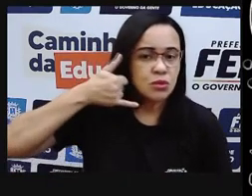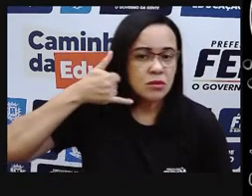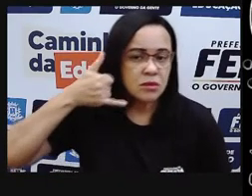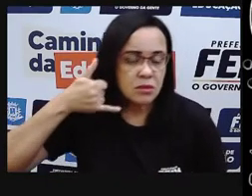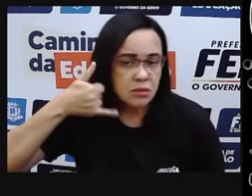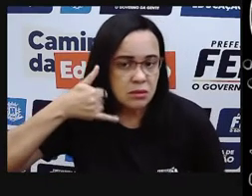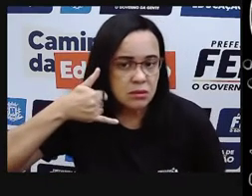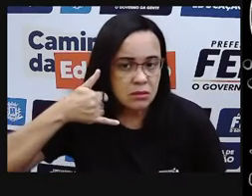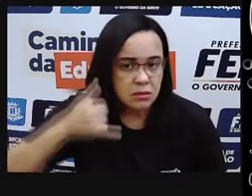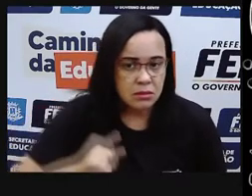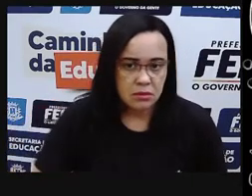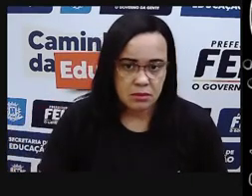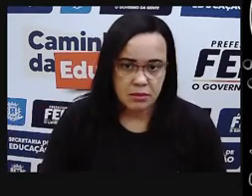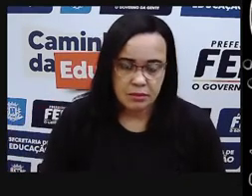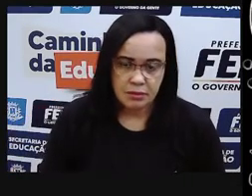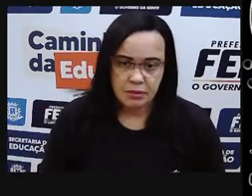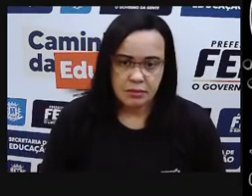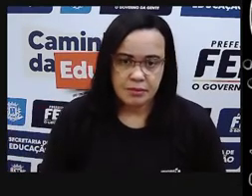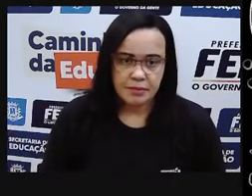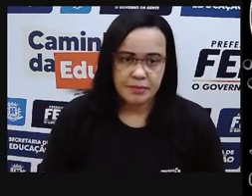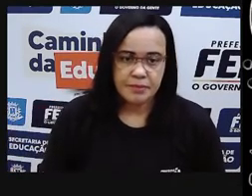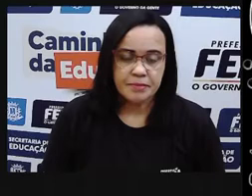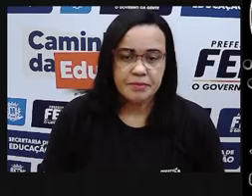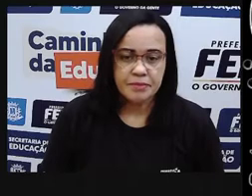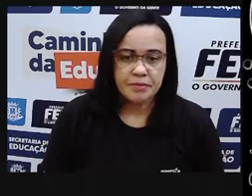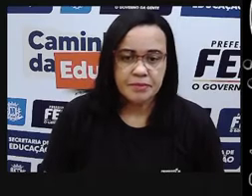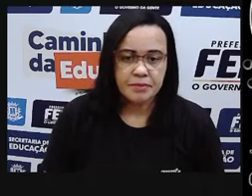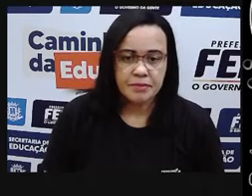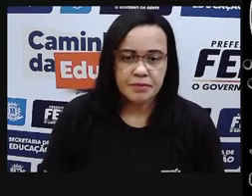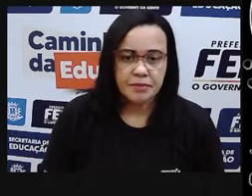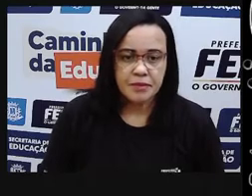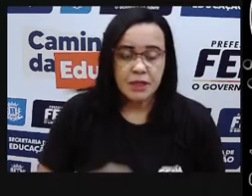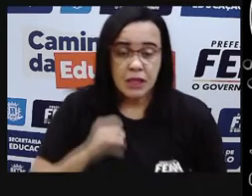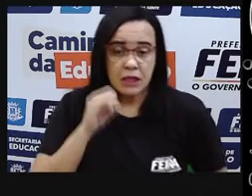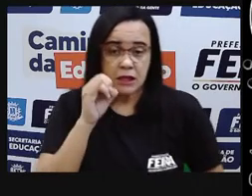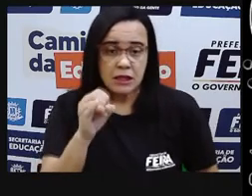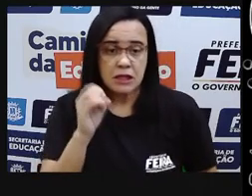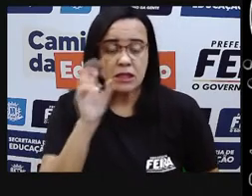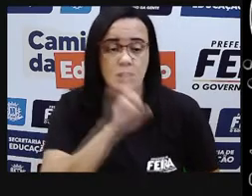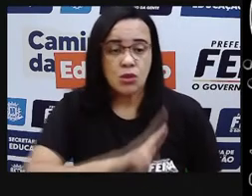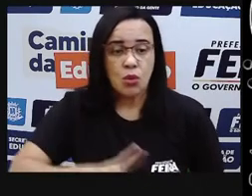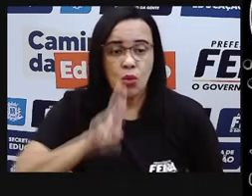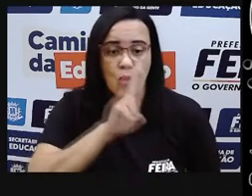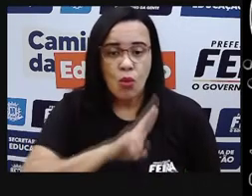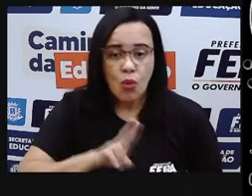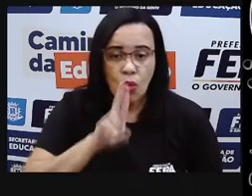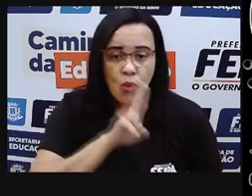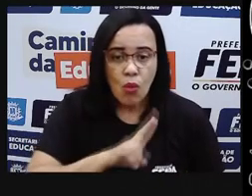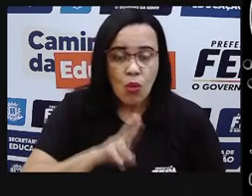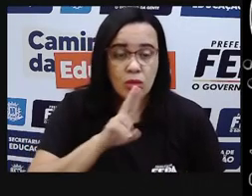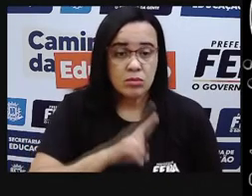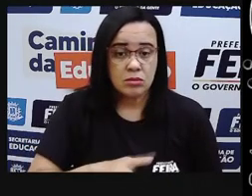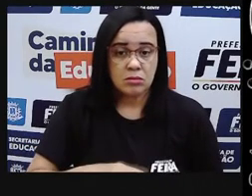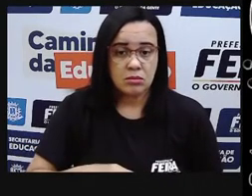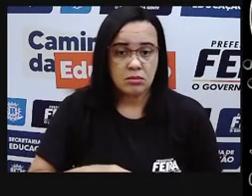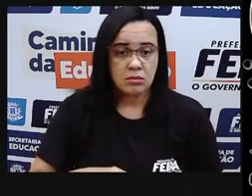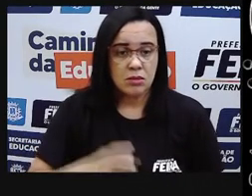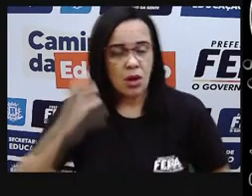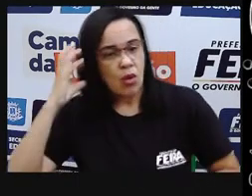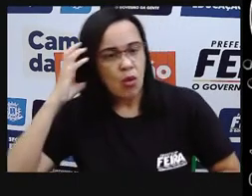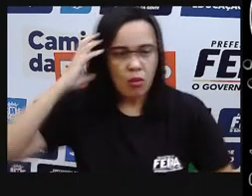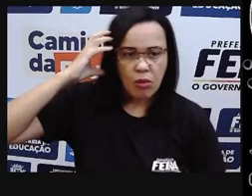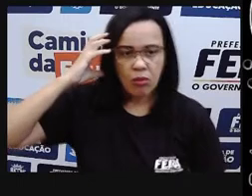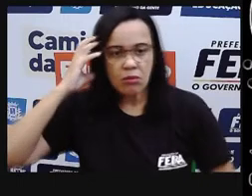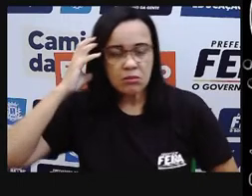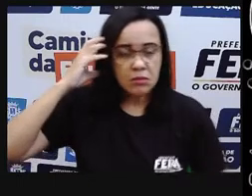acontecendo, energia elétrica. Se eu vou usar uma bateria, né, para ligar o carro, a bateria, ela